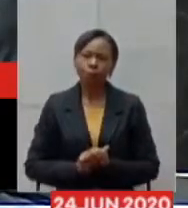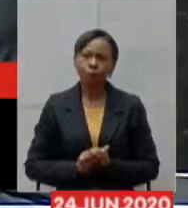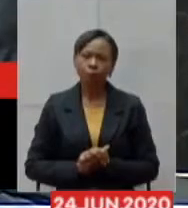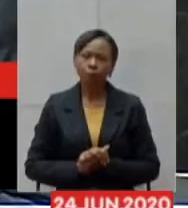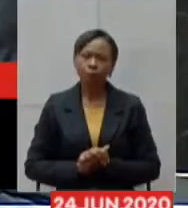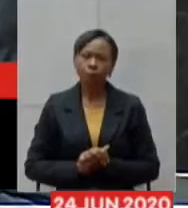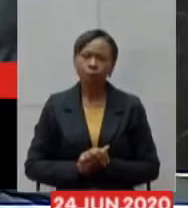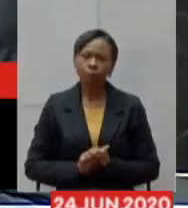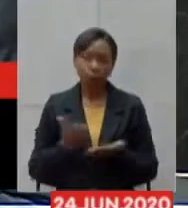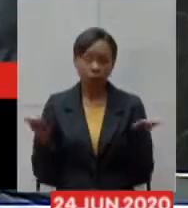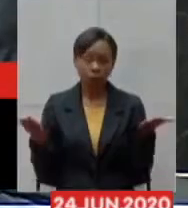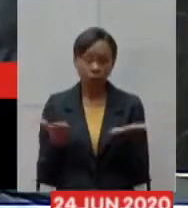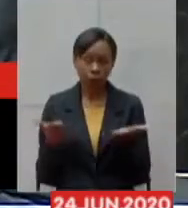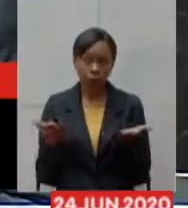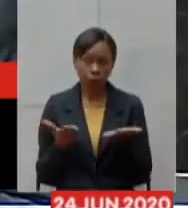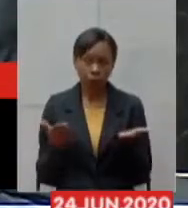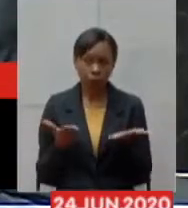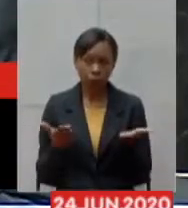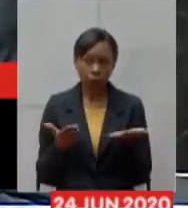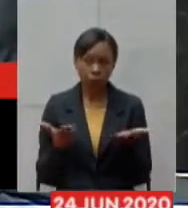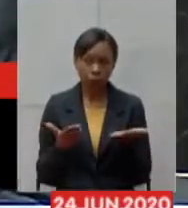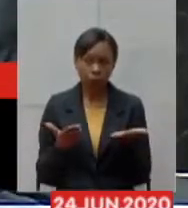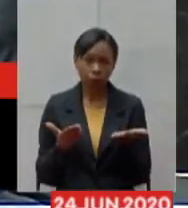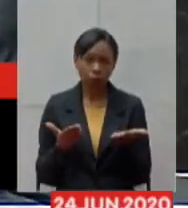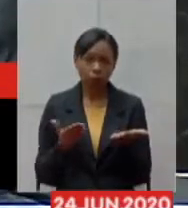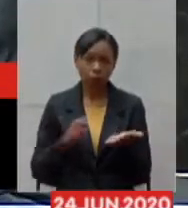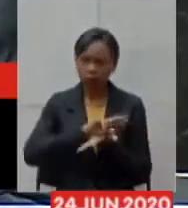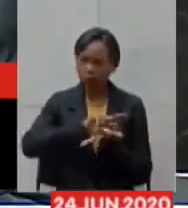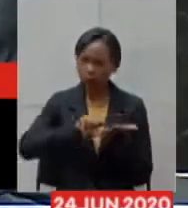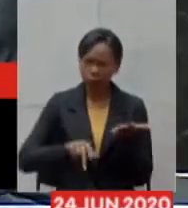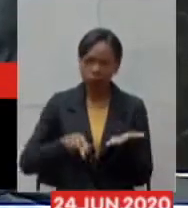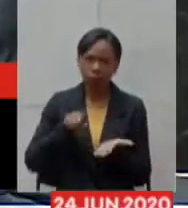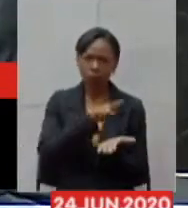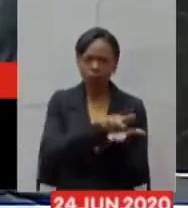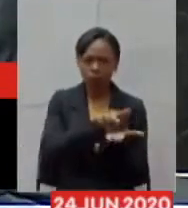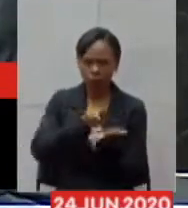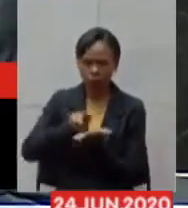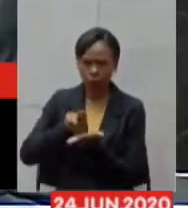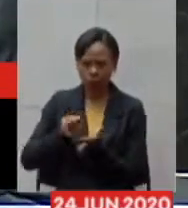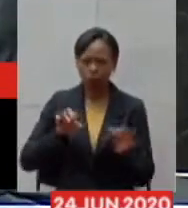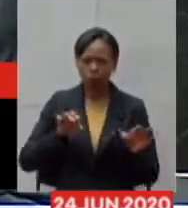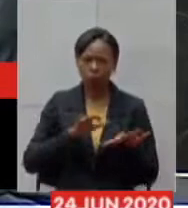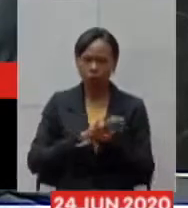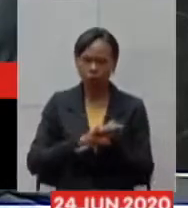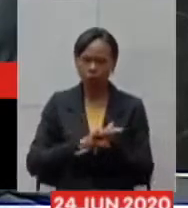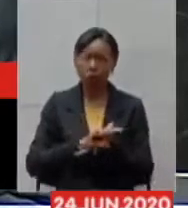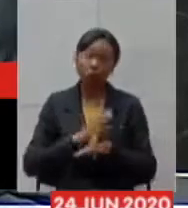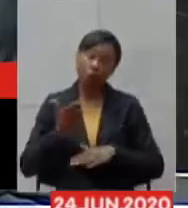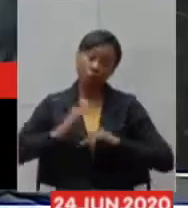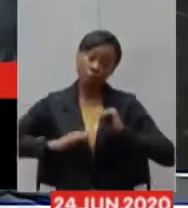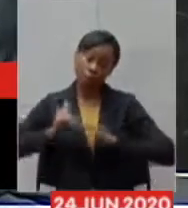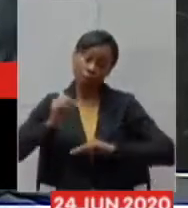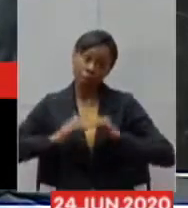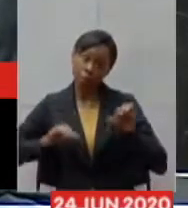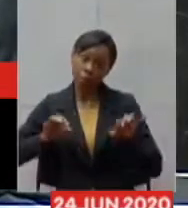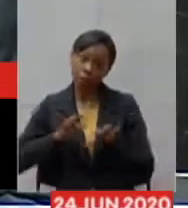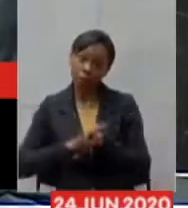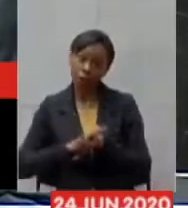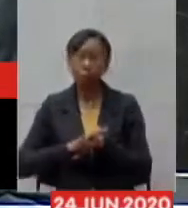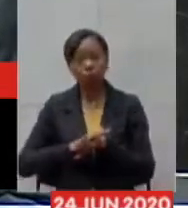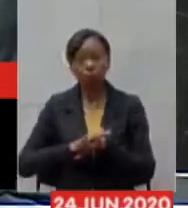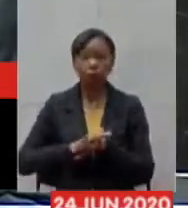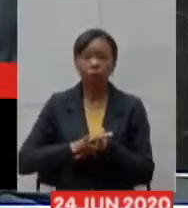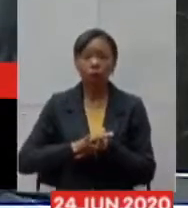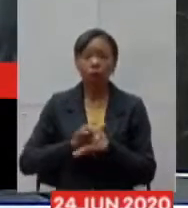hoje o Expominas tem quase 800 leitos de chamadas de transição existe a equipe de treinados capacitados nesse momento em relação então ao